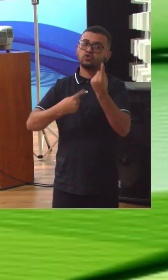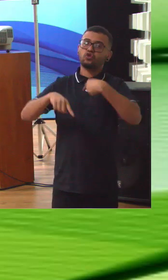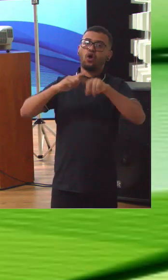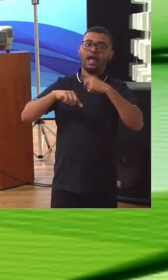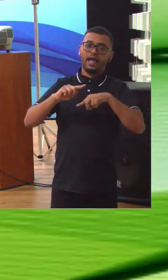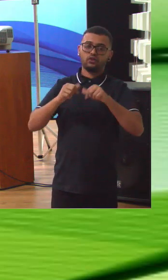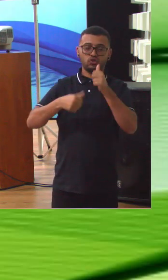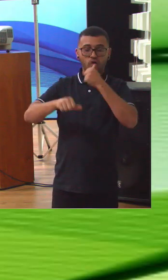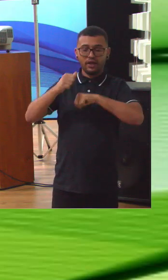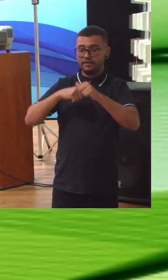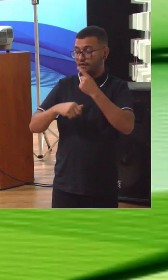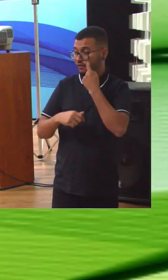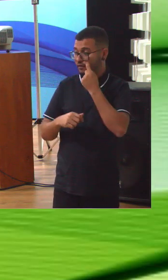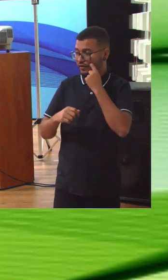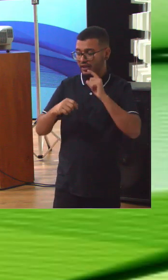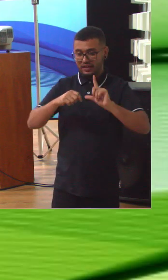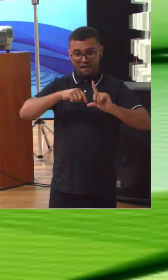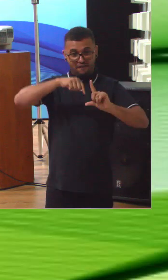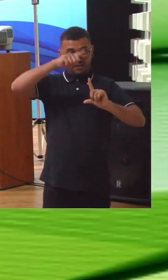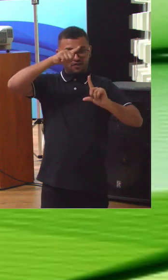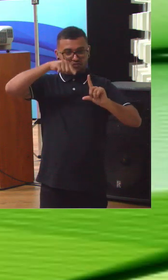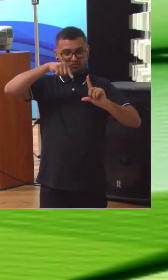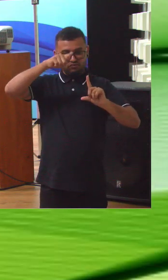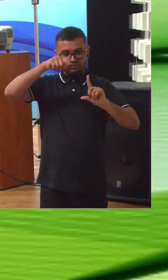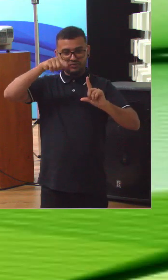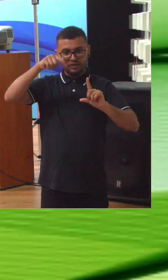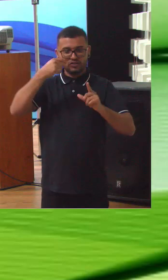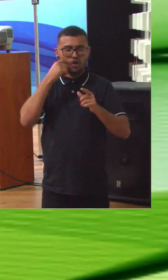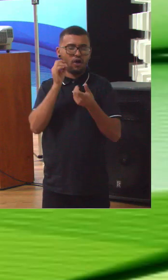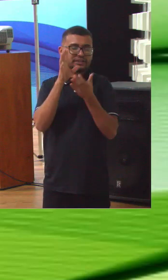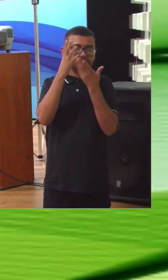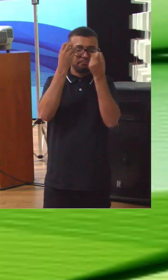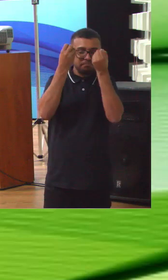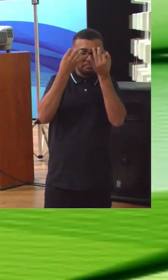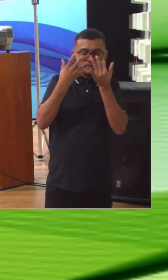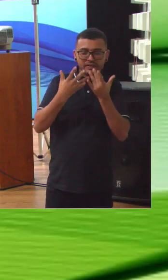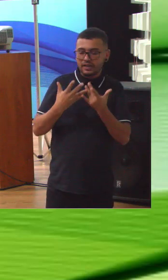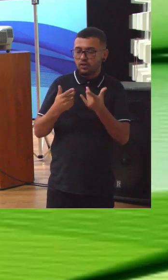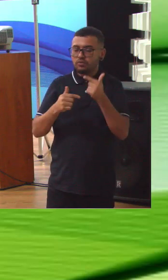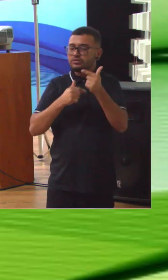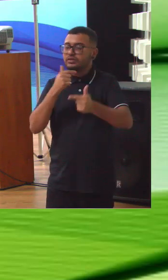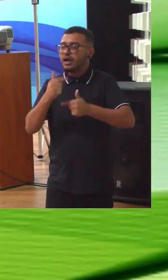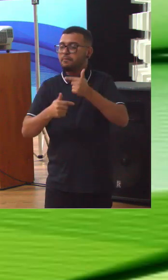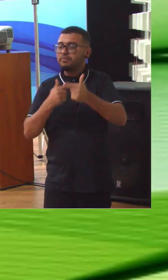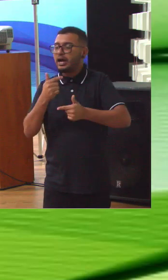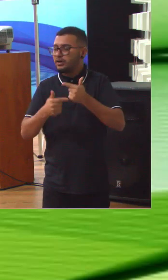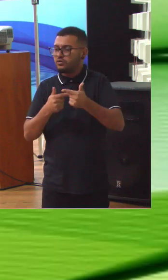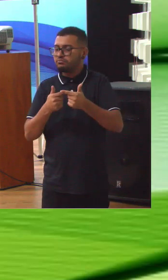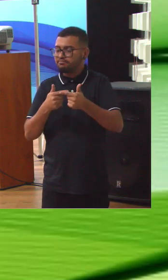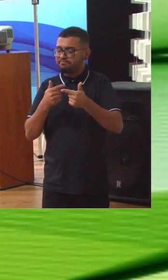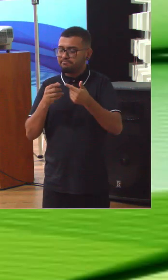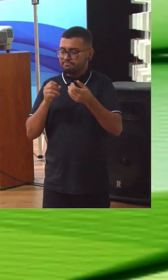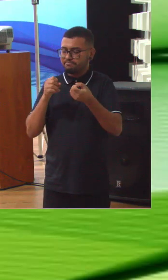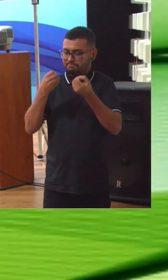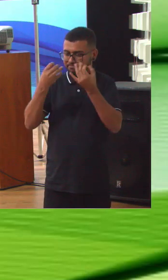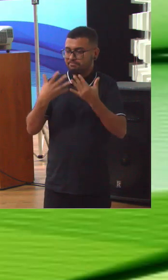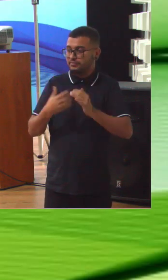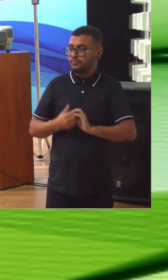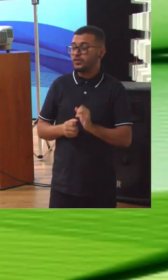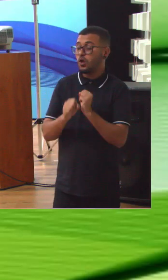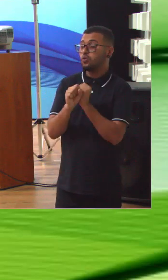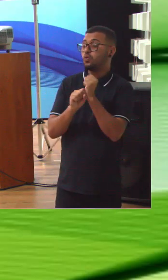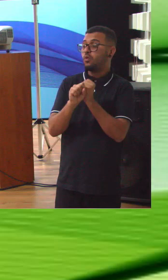Mas vejam aqui nesse gráfico uma ilustração do efeito de um trabalho pedagógico dessa natureza. Em